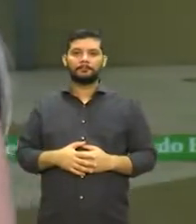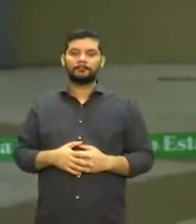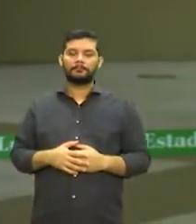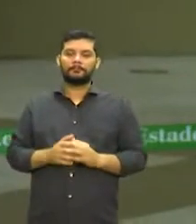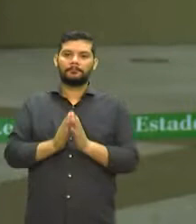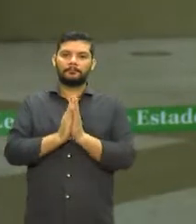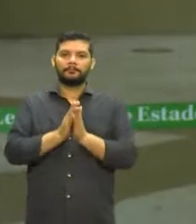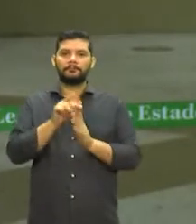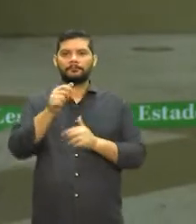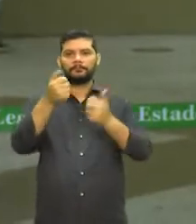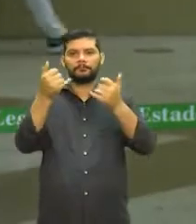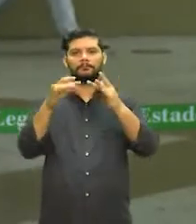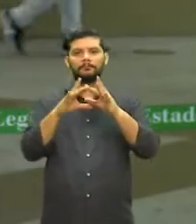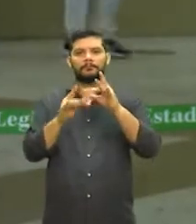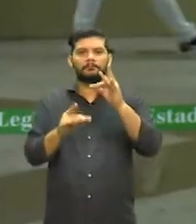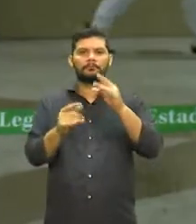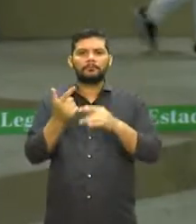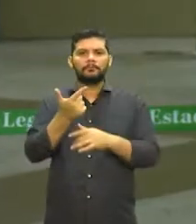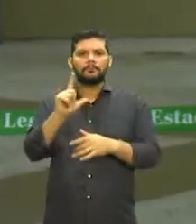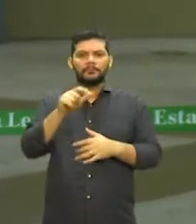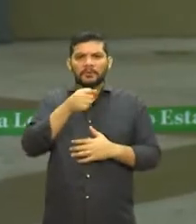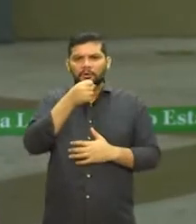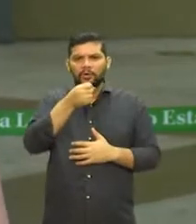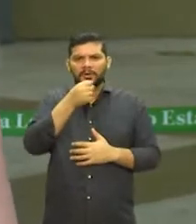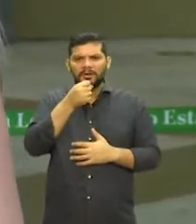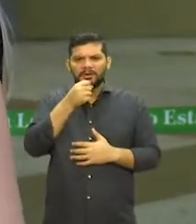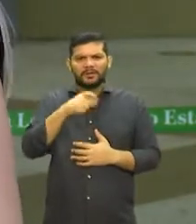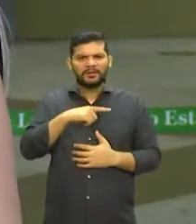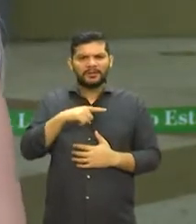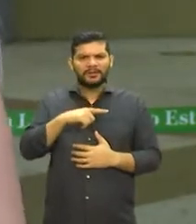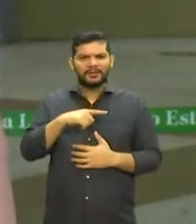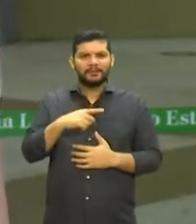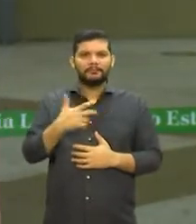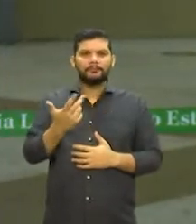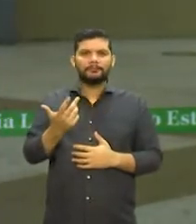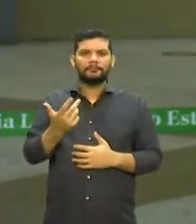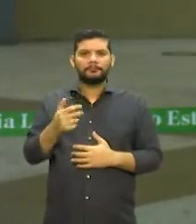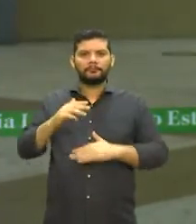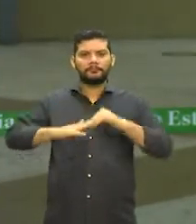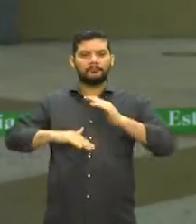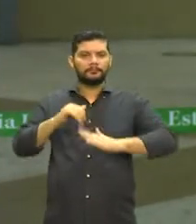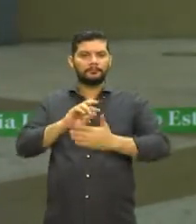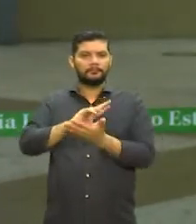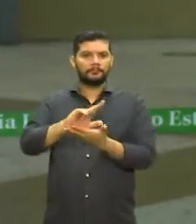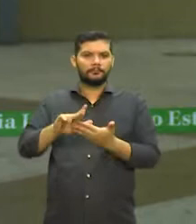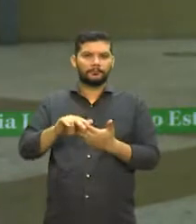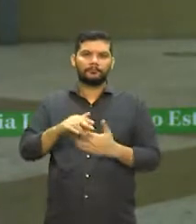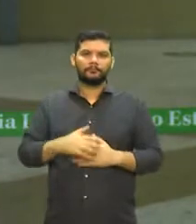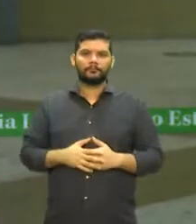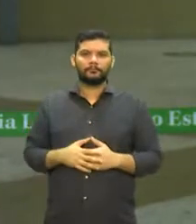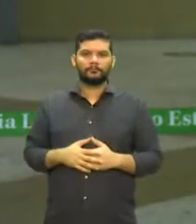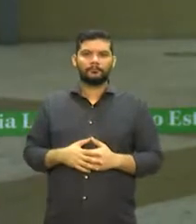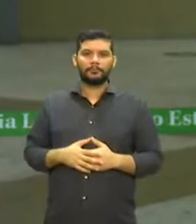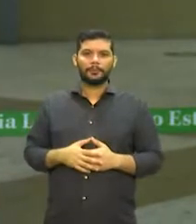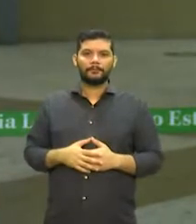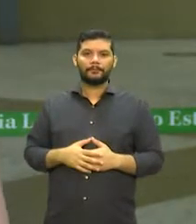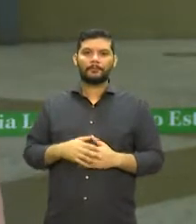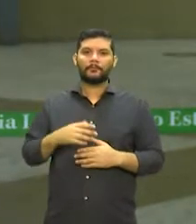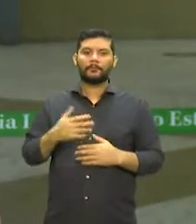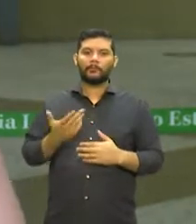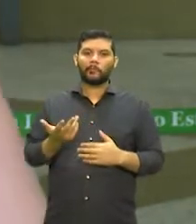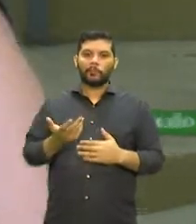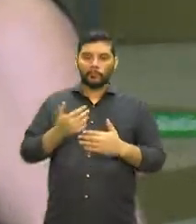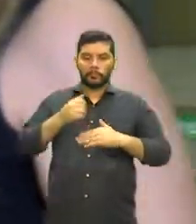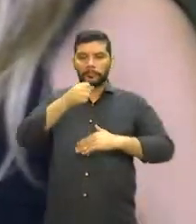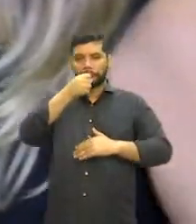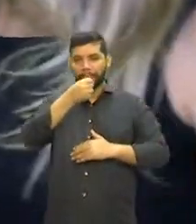de alguns outros, tem jornalista também, né? Tem, assim, várias profissões, não só músicos, né? Músicos e profissões aí que se